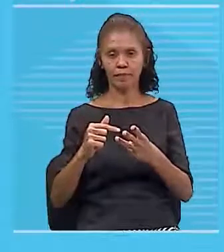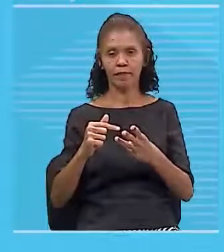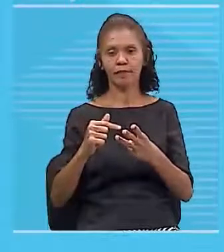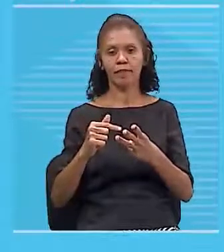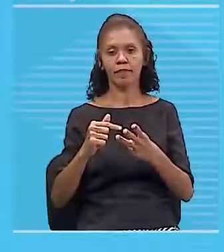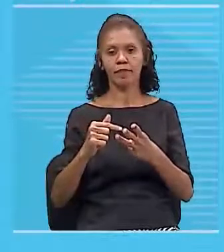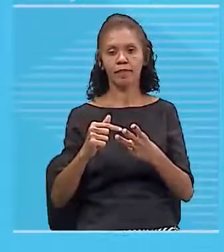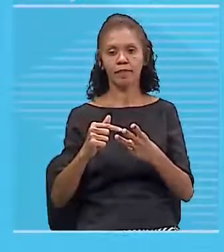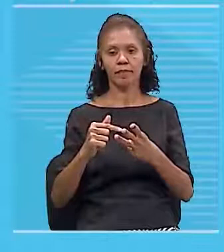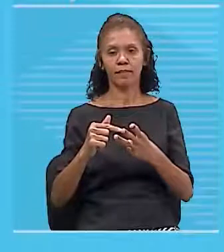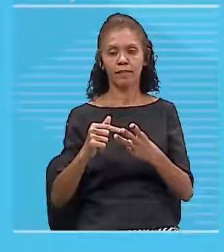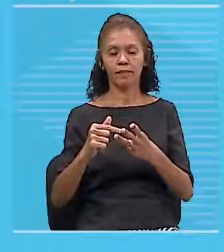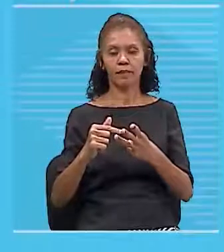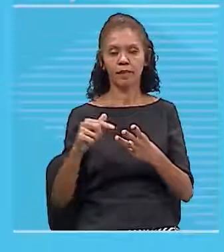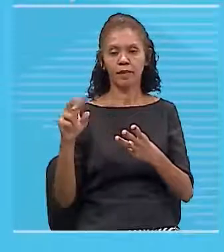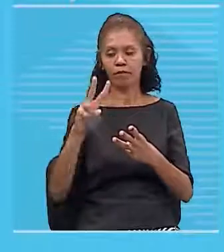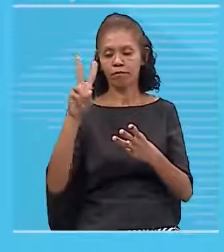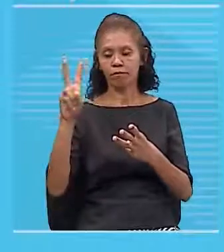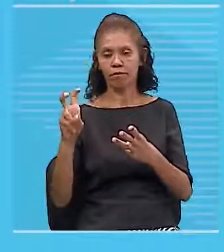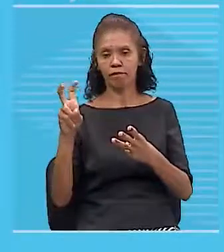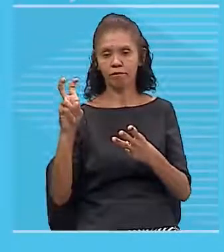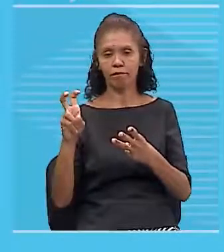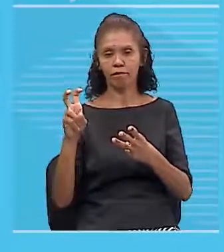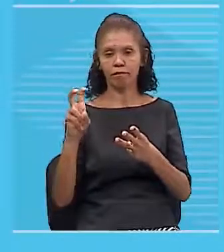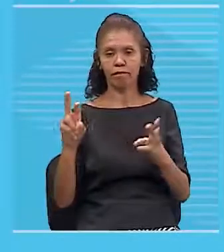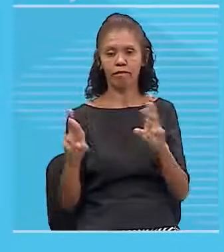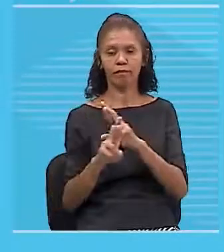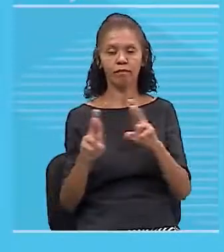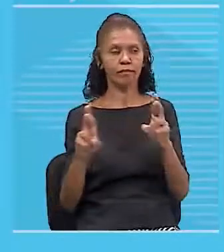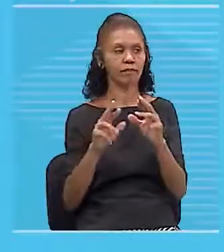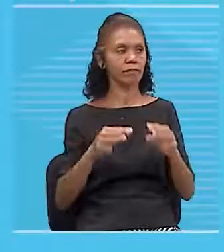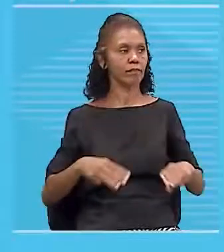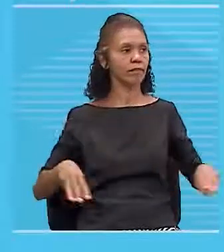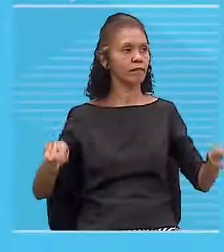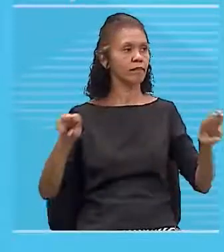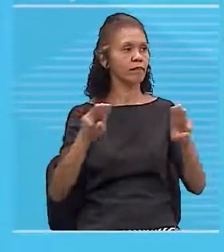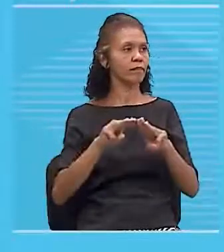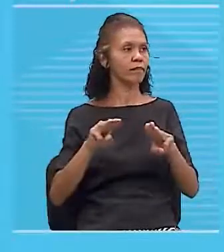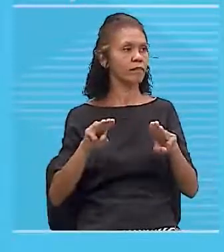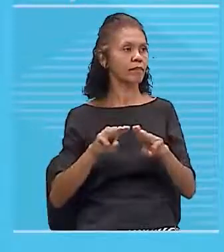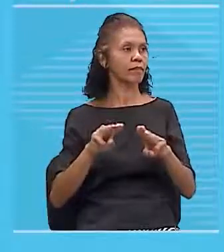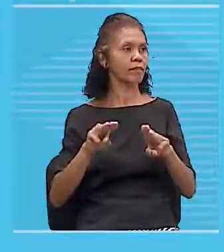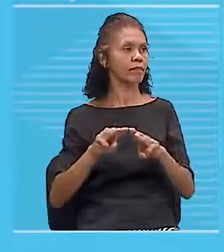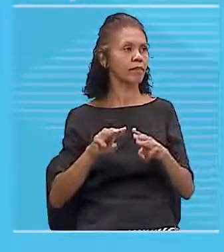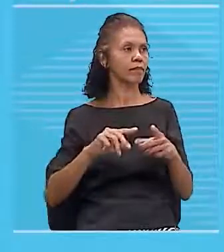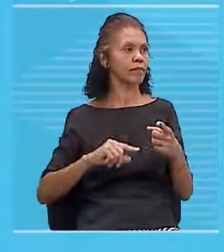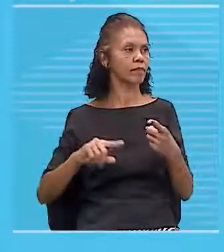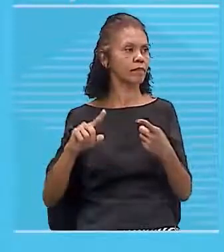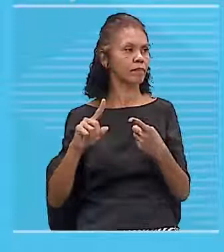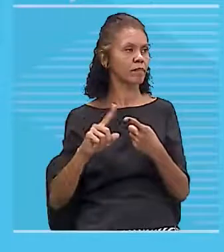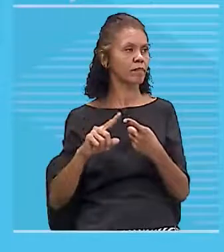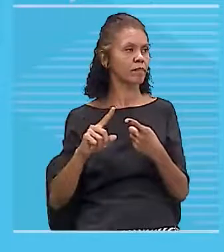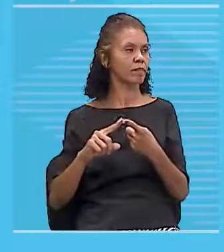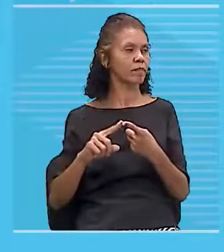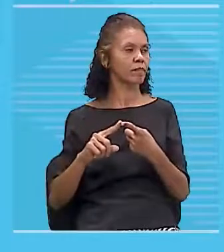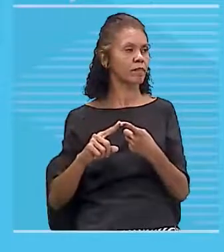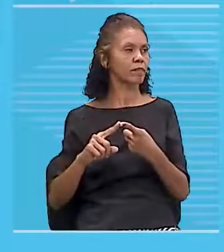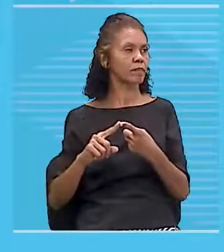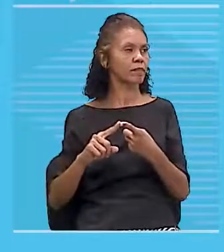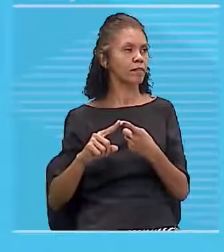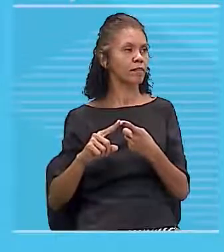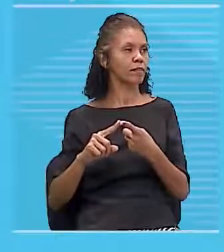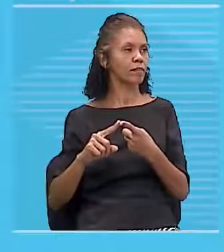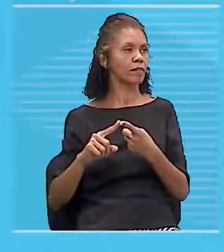relembrar o tema de campo magnético em condutor retilíneo. A gente vai trabalhar com o